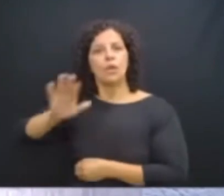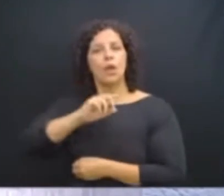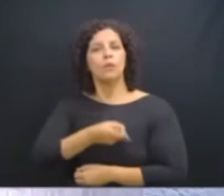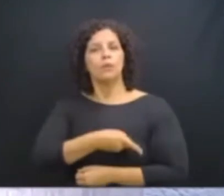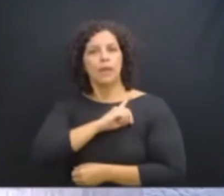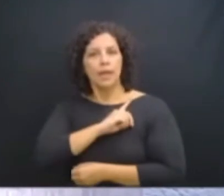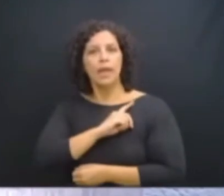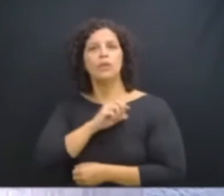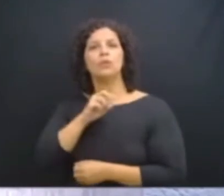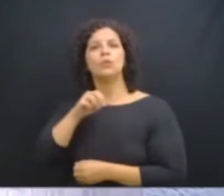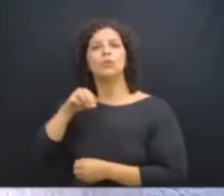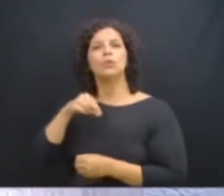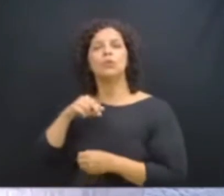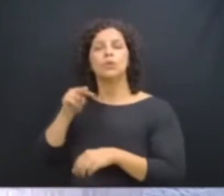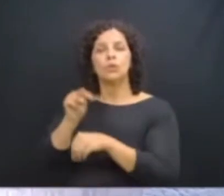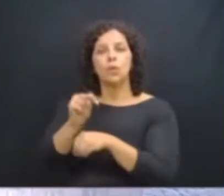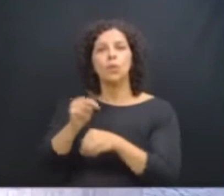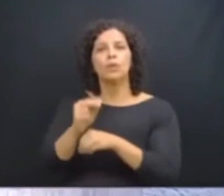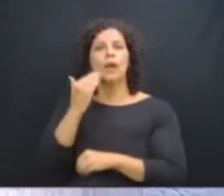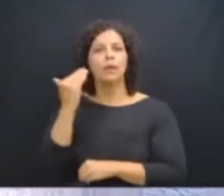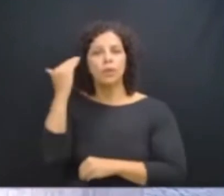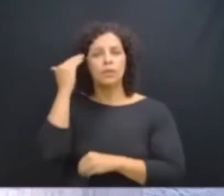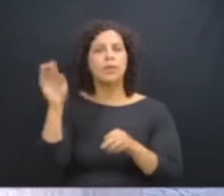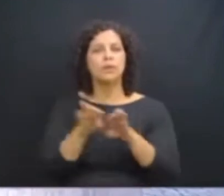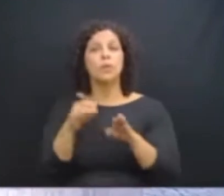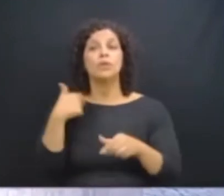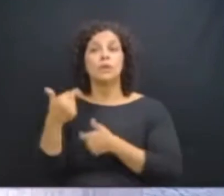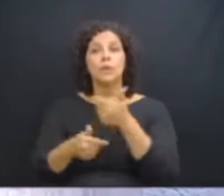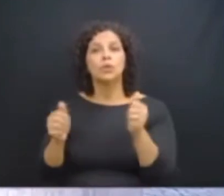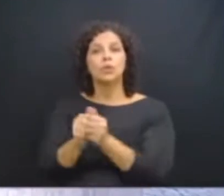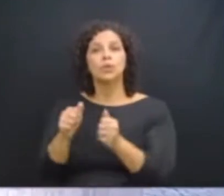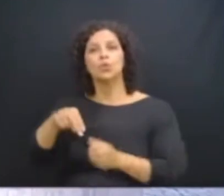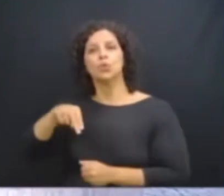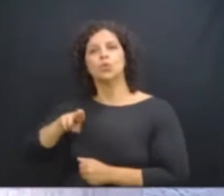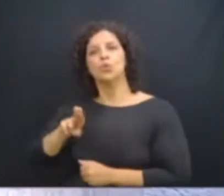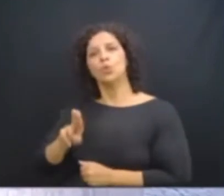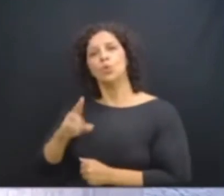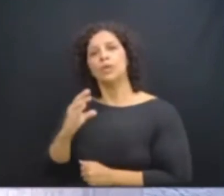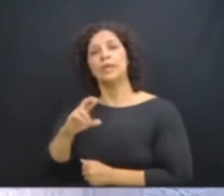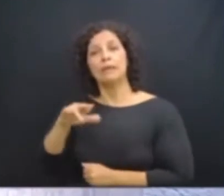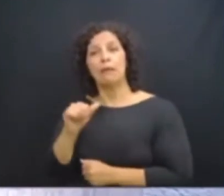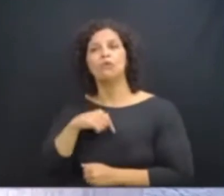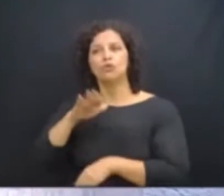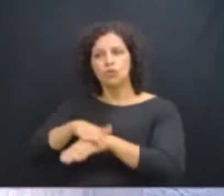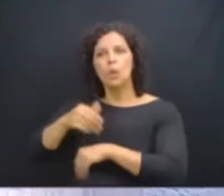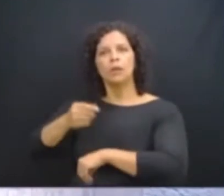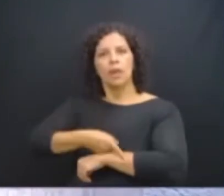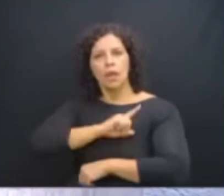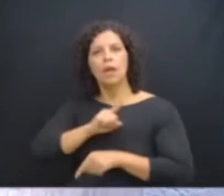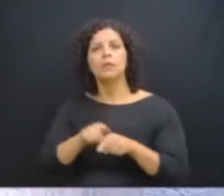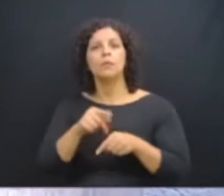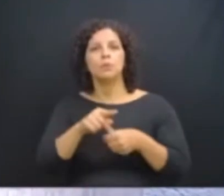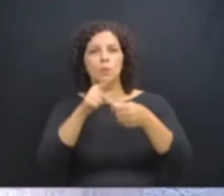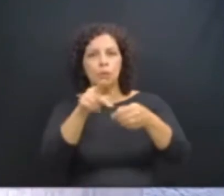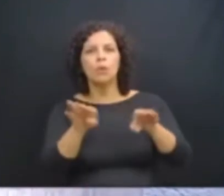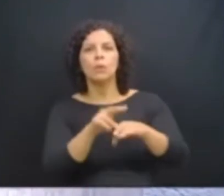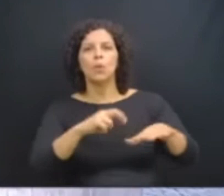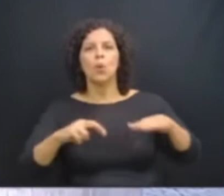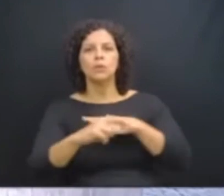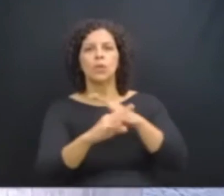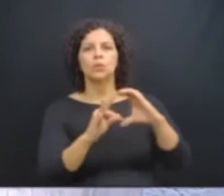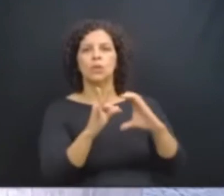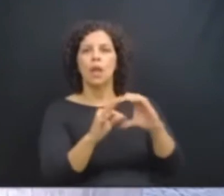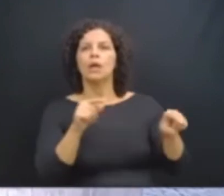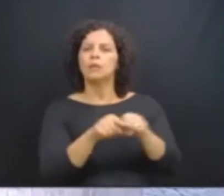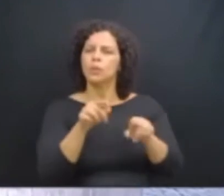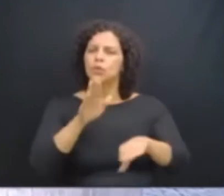do CRIA, Núcleo de Proteção à Criança e Adolescente, do qual eu já trabalhei no Núcleo de Proteção à Criança e Adolescente, as promotorias, os conselhos tutelares,